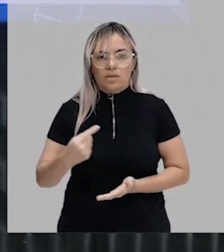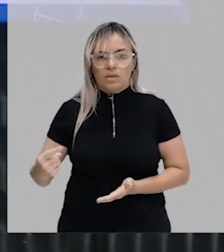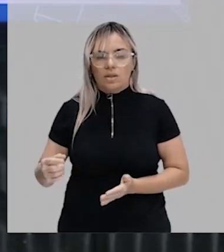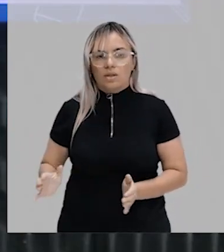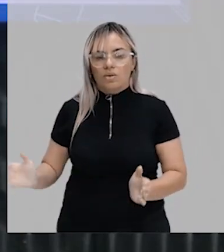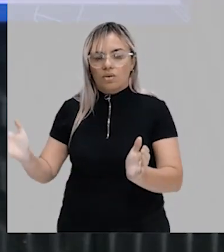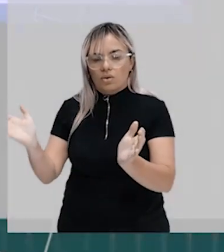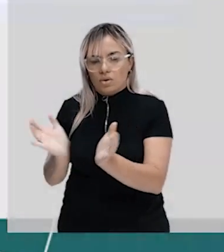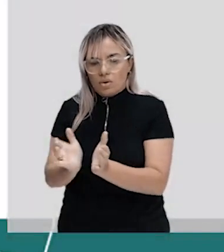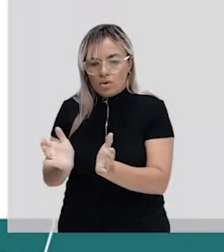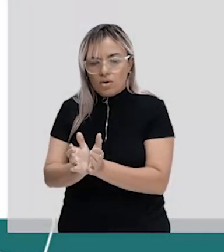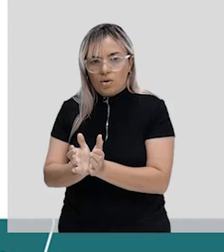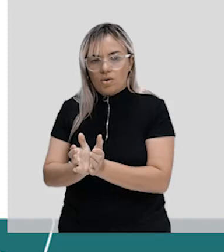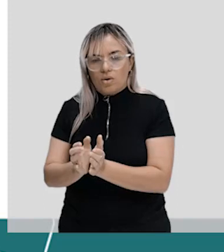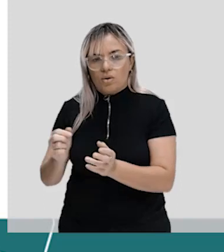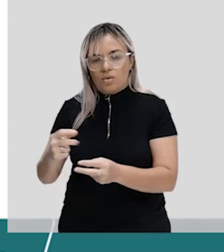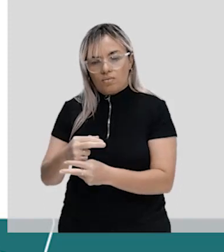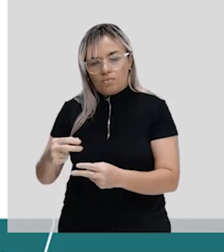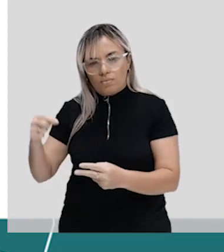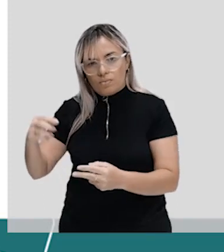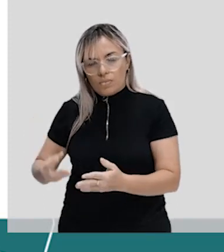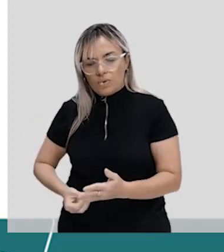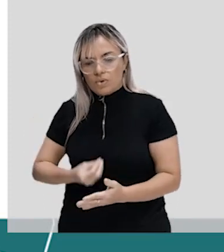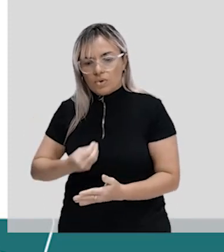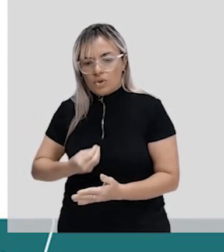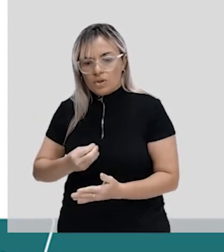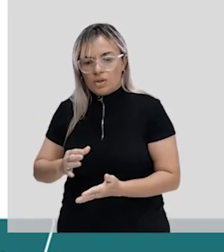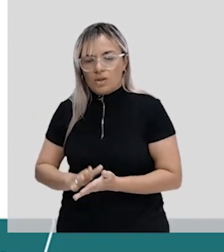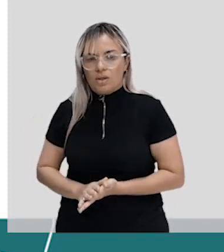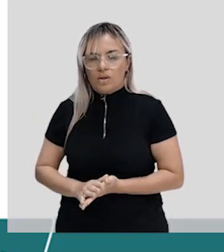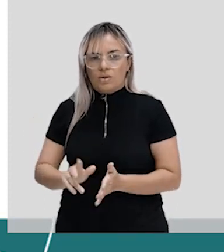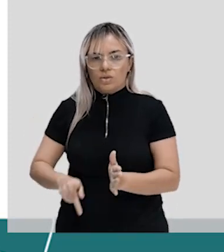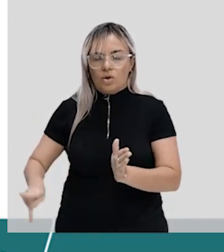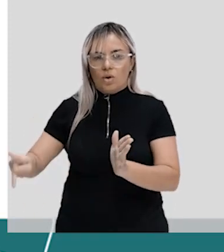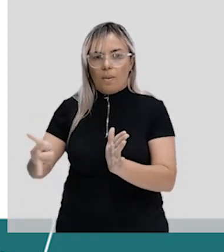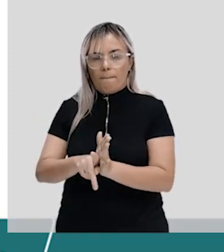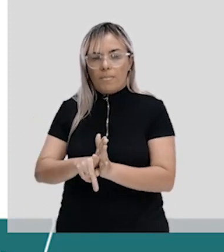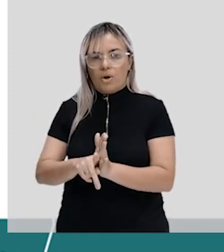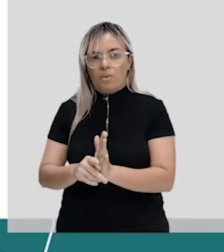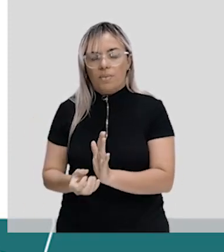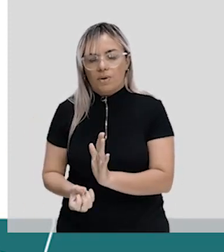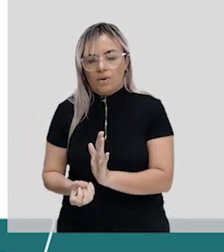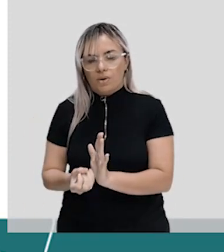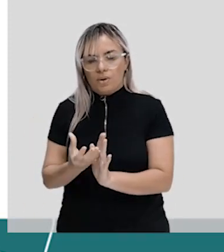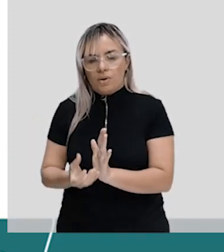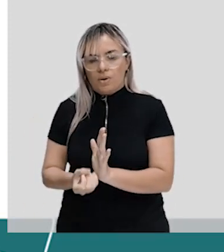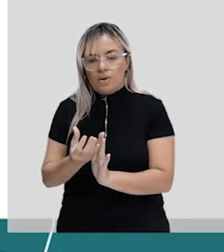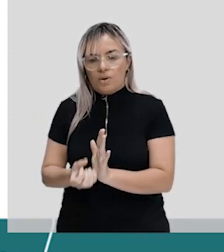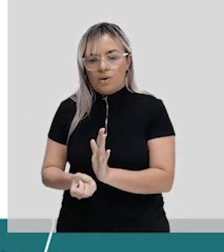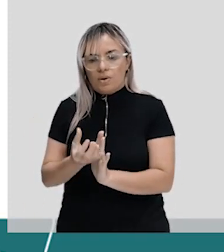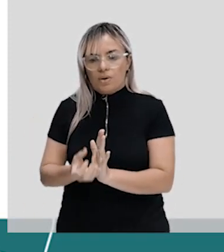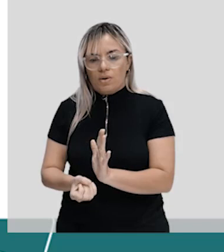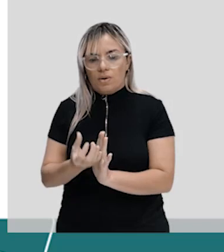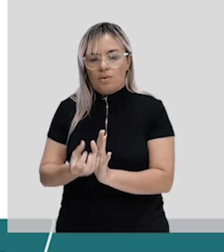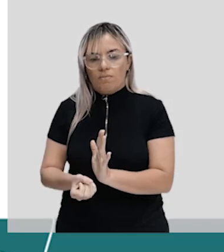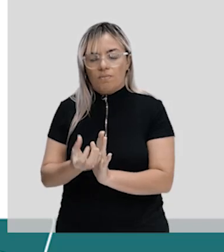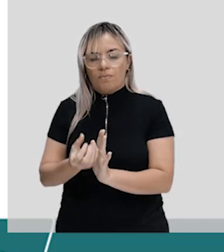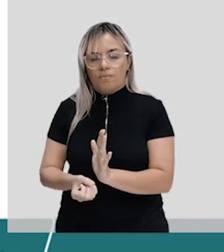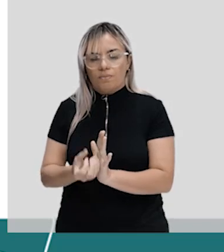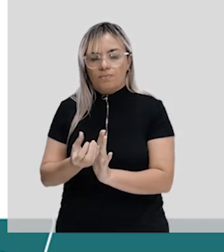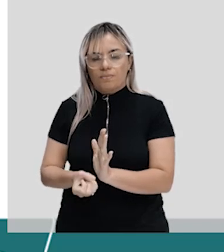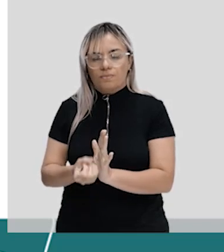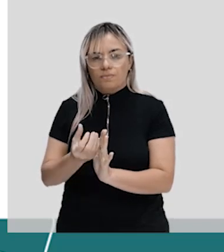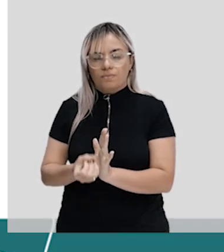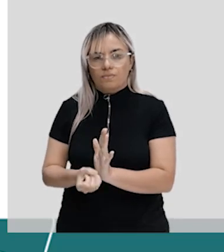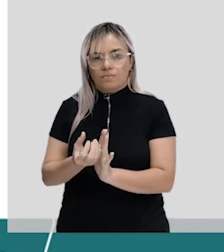Esses indivíduos são chamados de seres autótrofos. O termo auto quer dizer de si mesmo. Quer dizer que ele